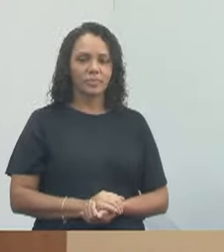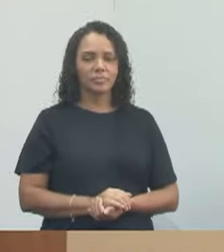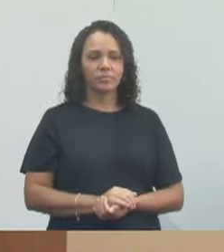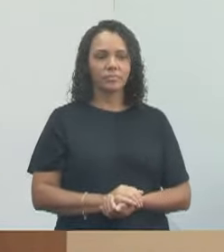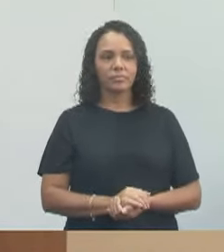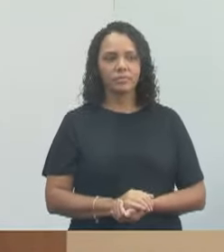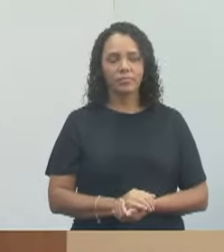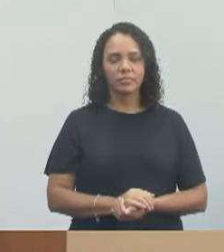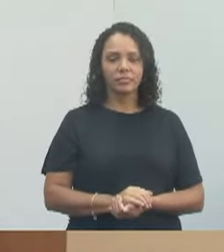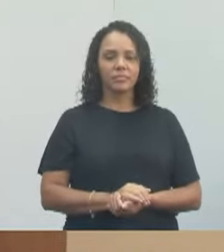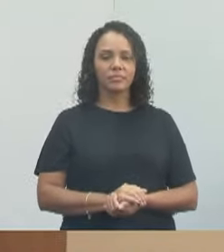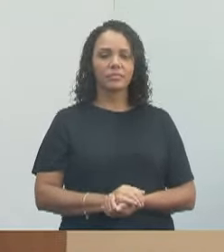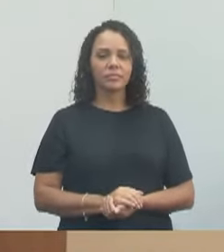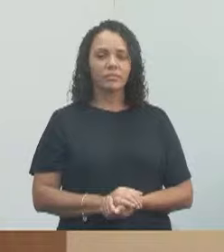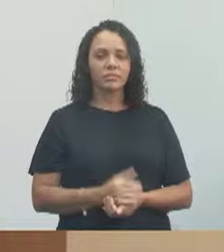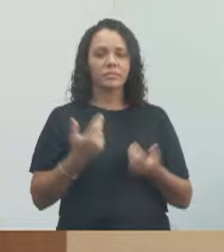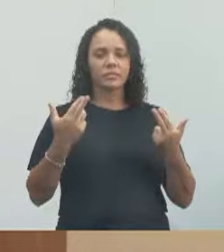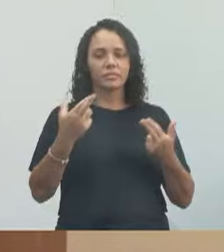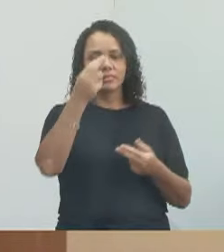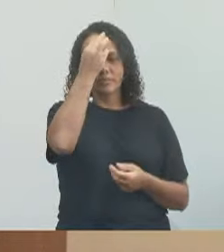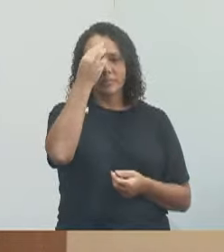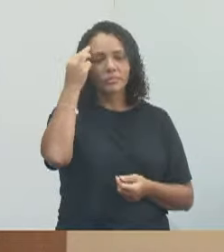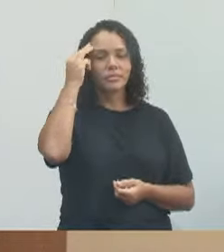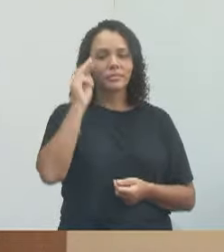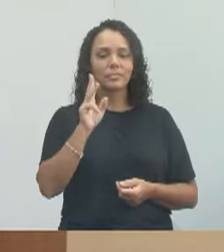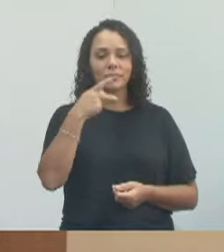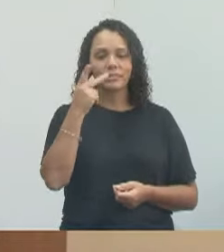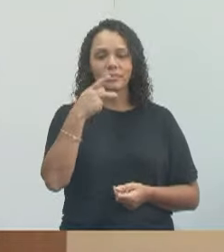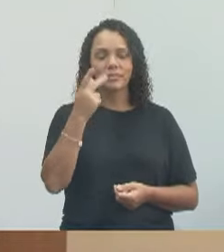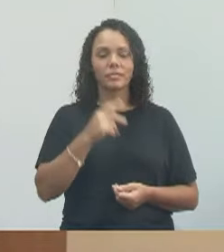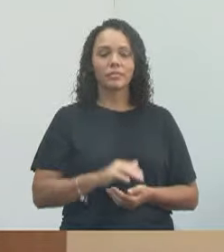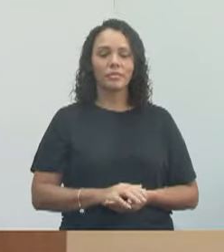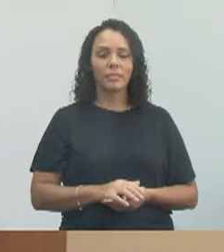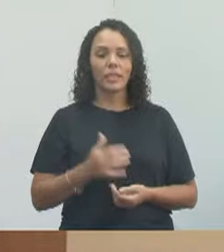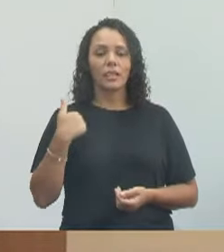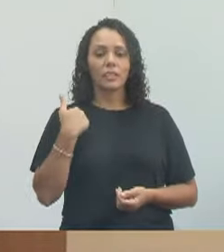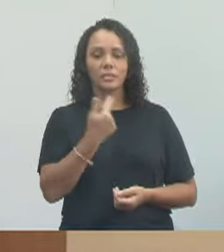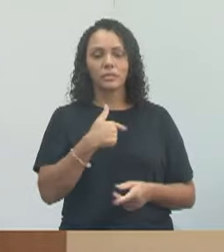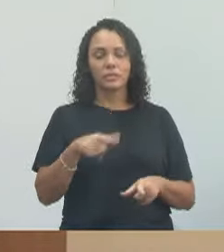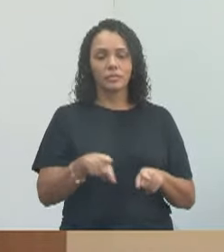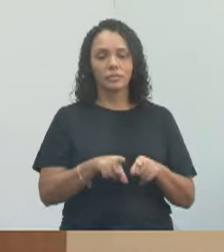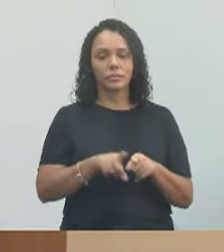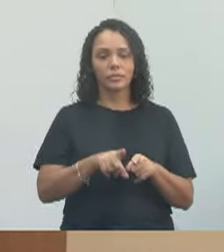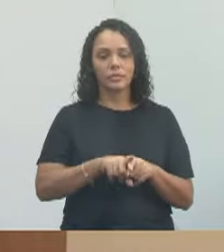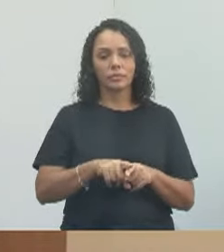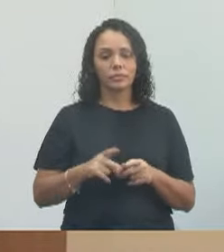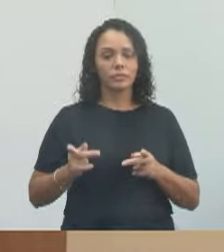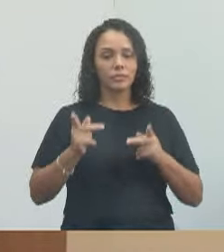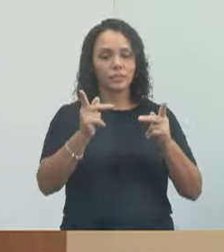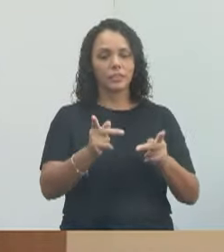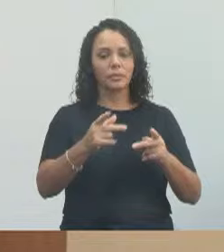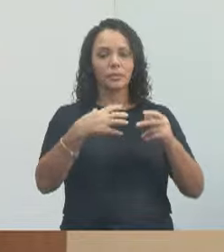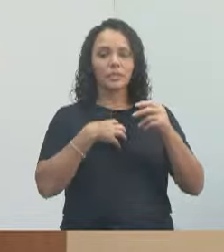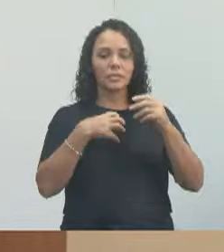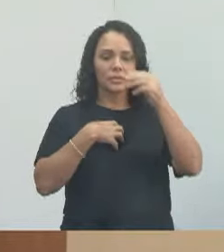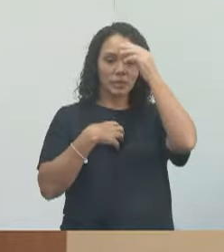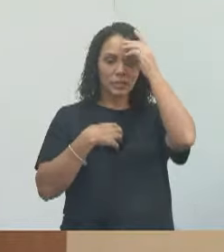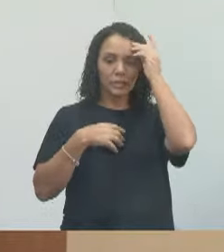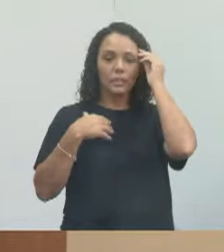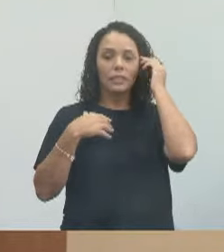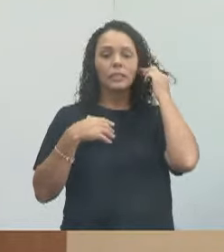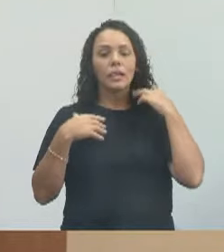vereadoras,